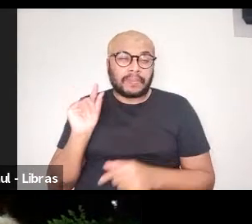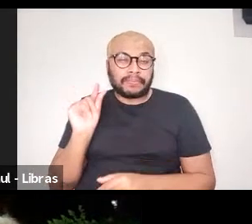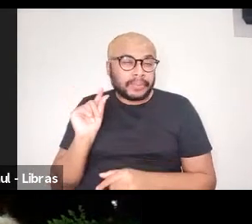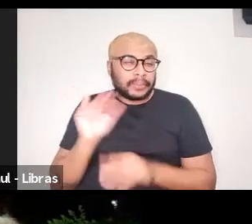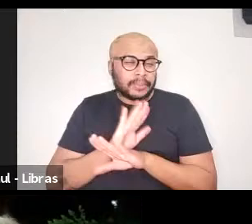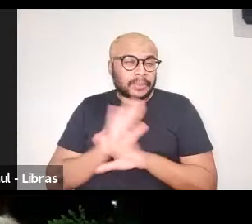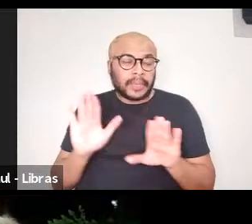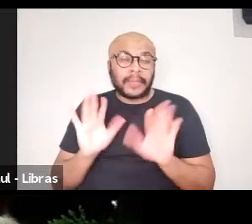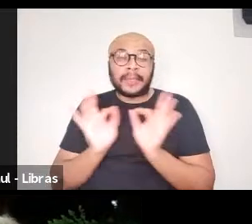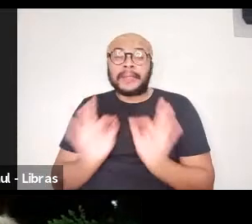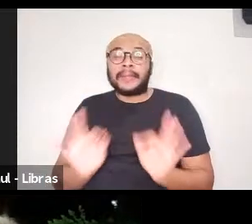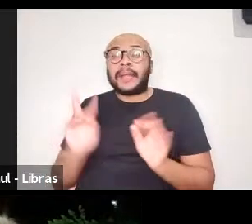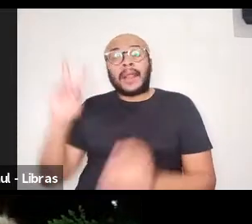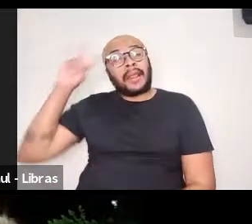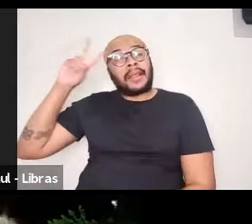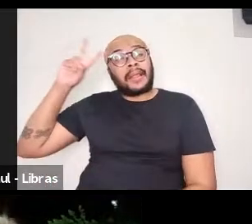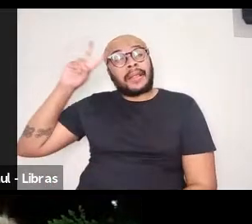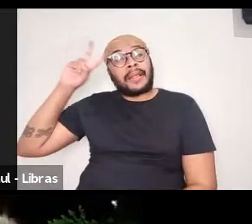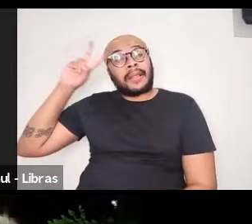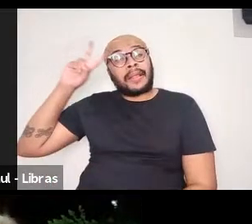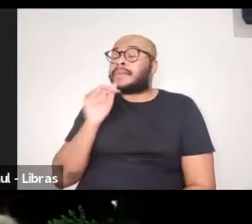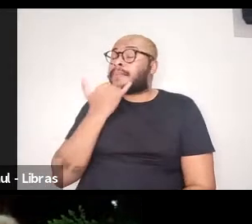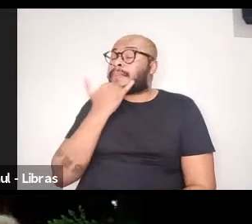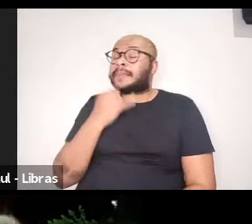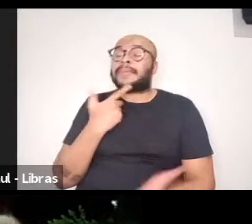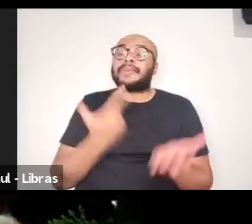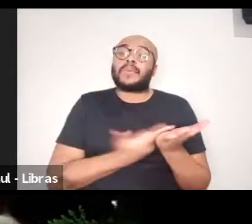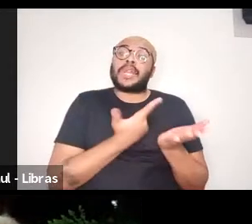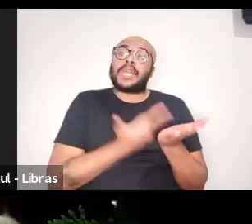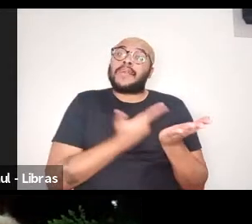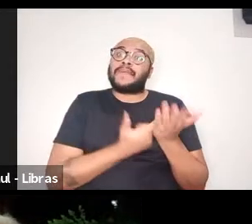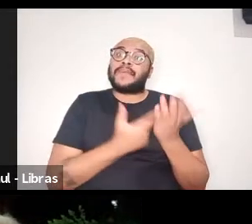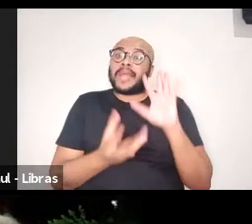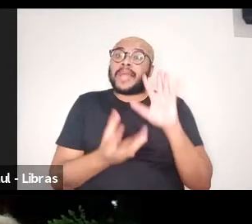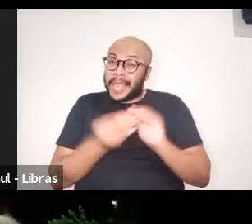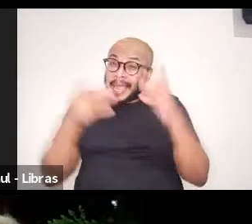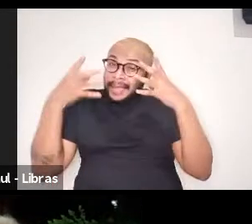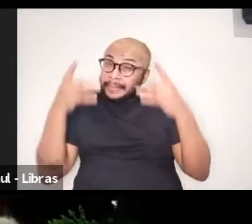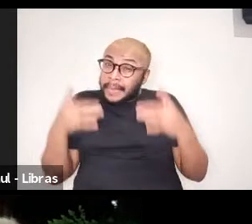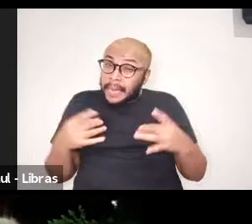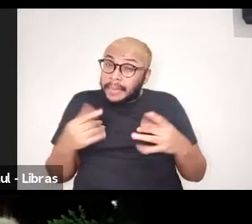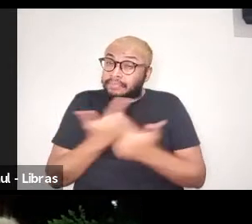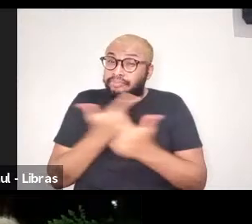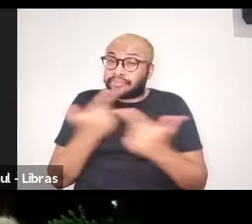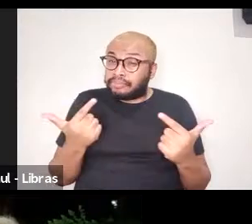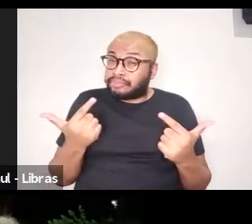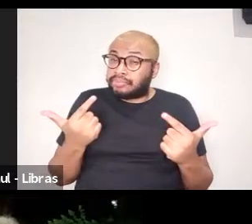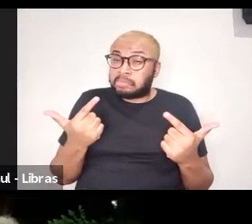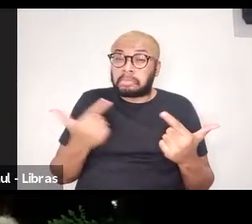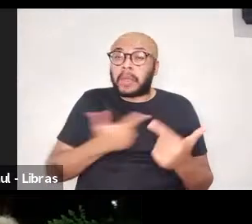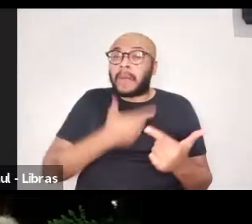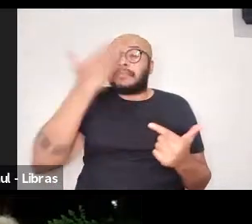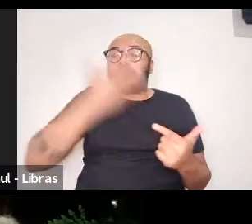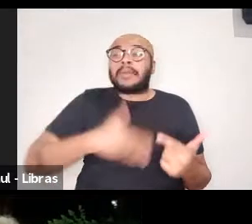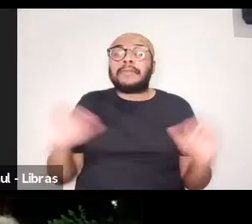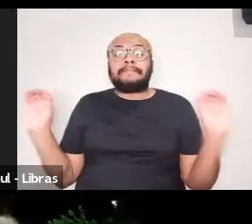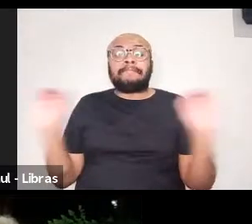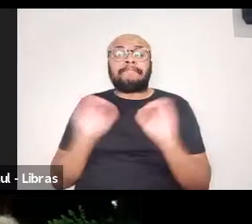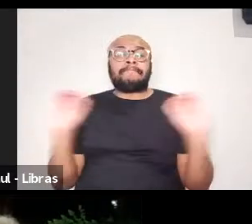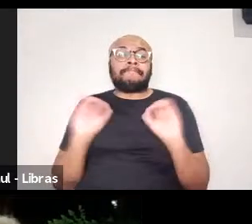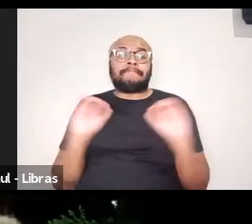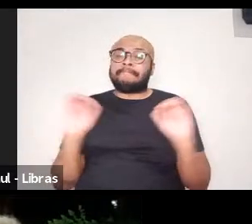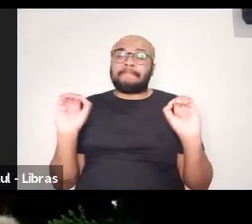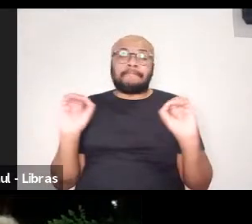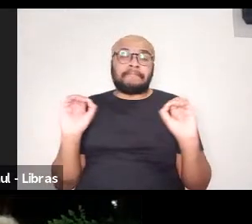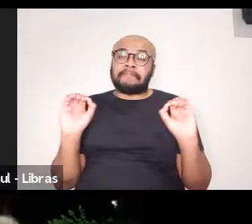se um livro não é resenhado, não indica nada, não é